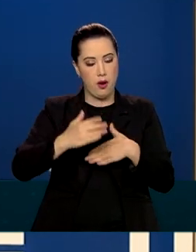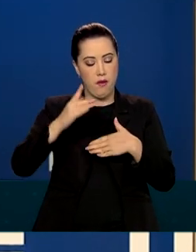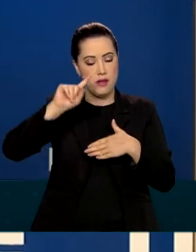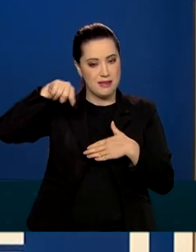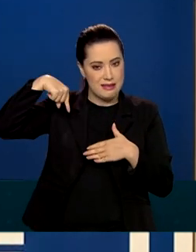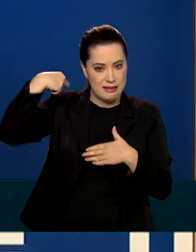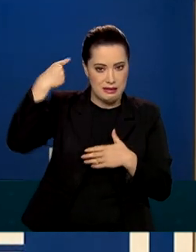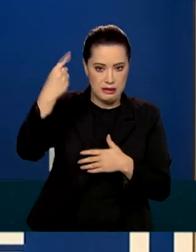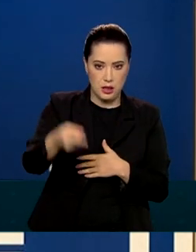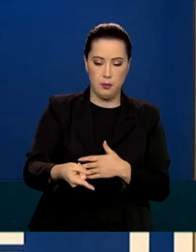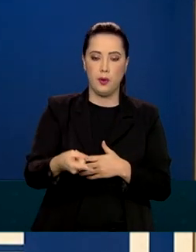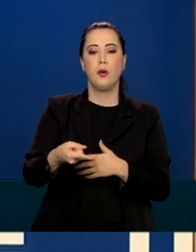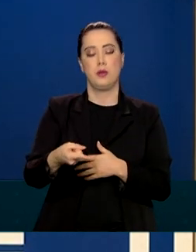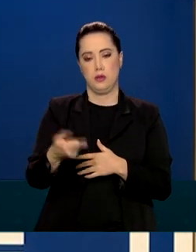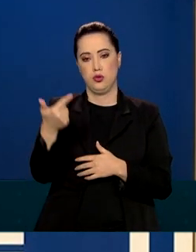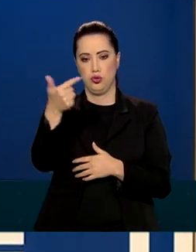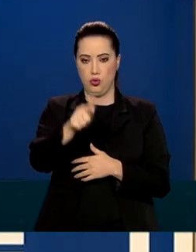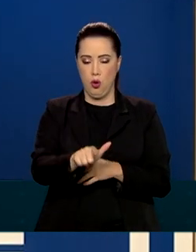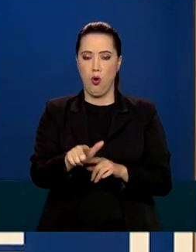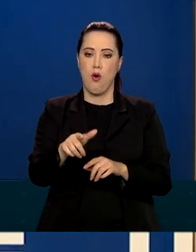dia, mas fará na reaplicação em fevereiro.